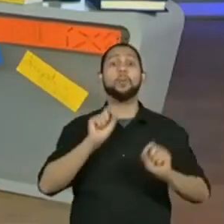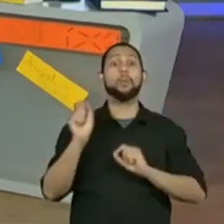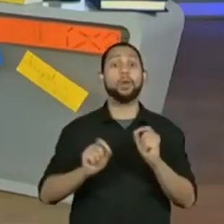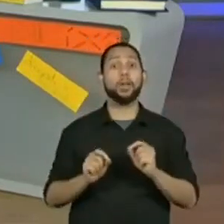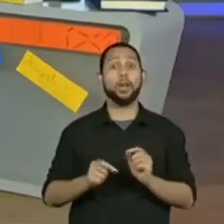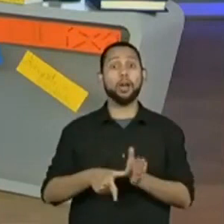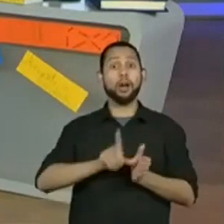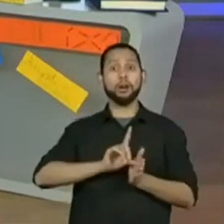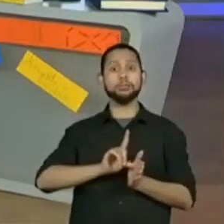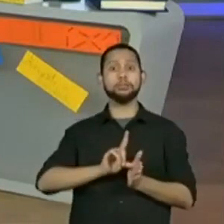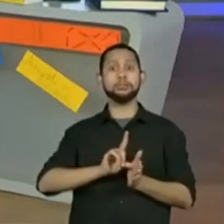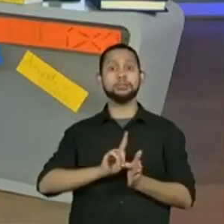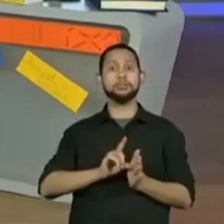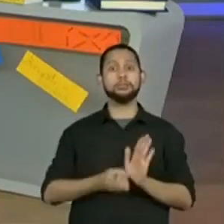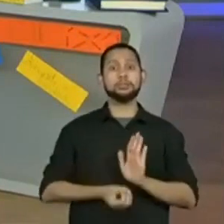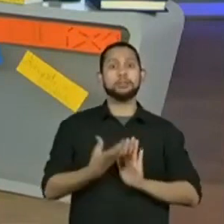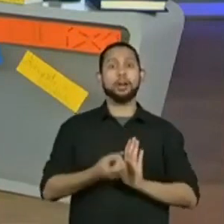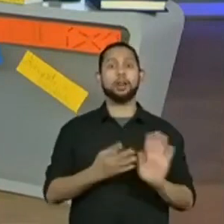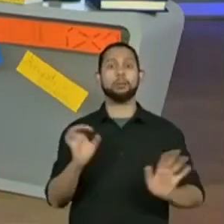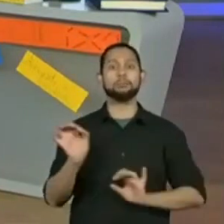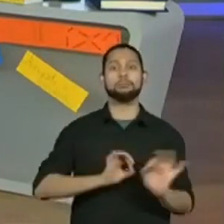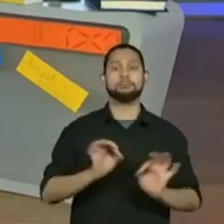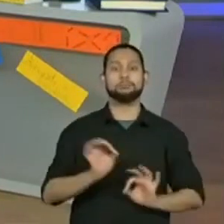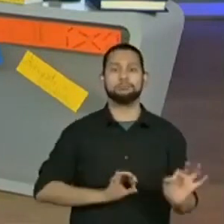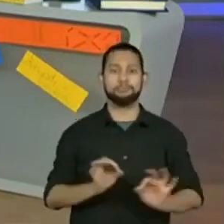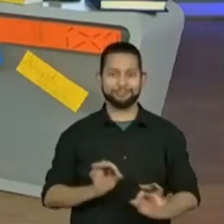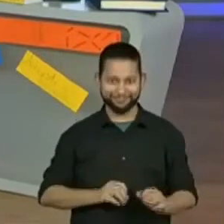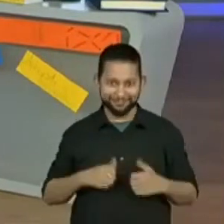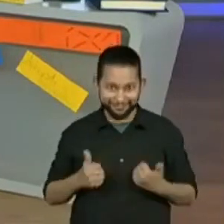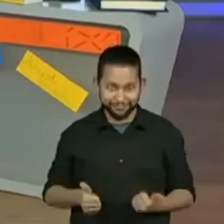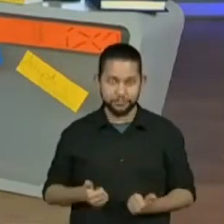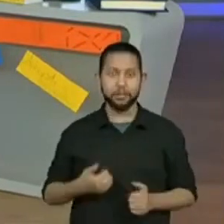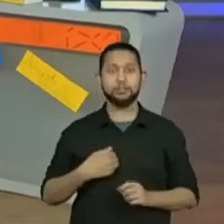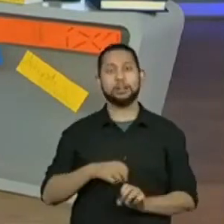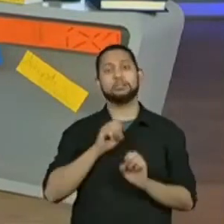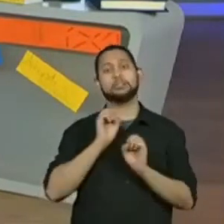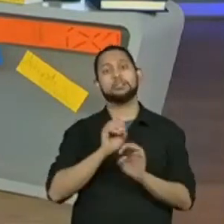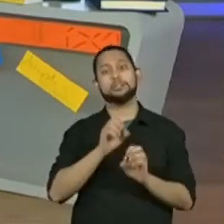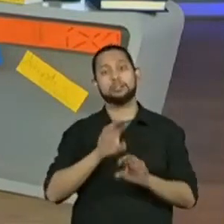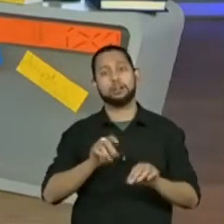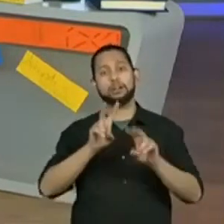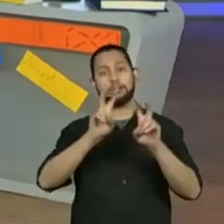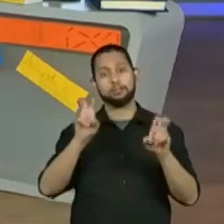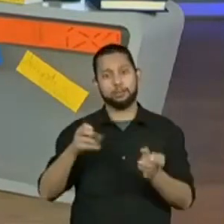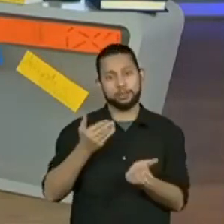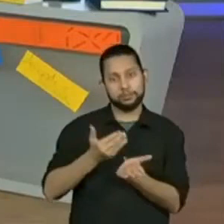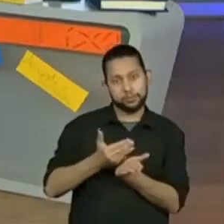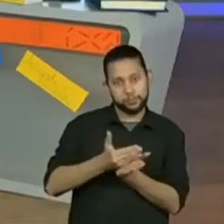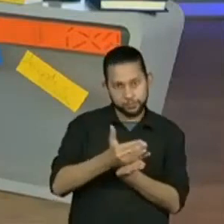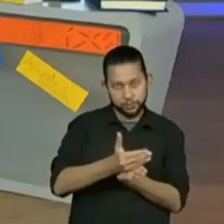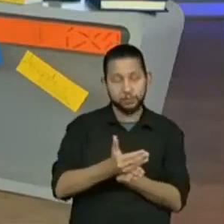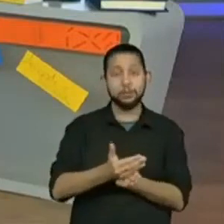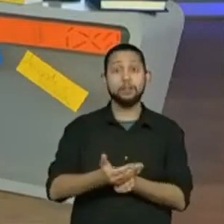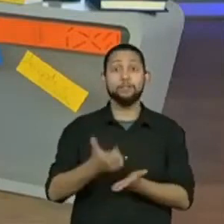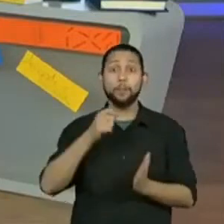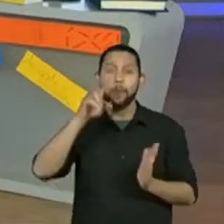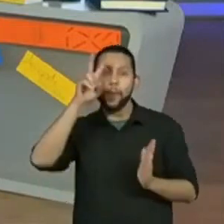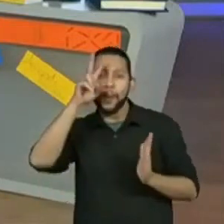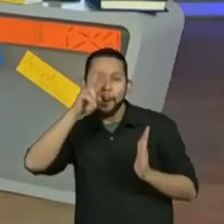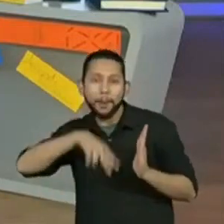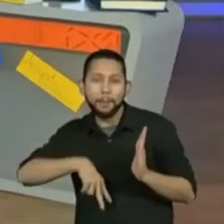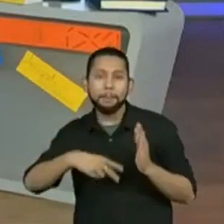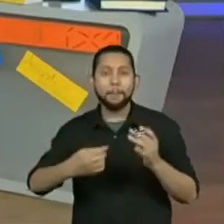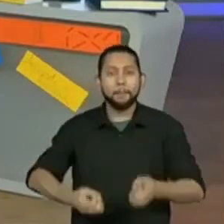Sarau. Ainda fazendo parte da nossa sequência didática, vamos ler poemas e realizar um